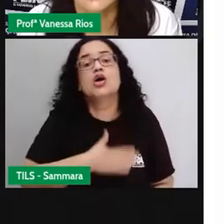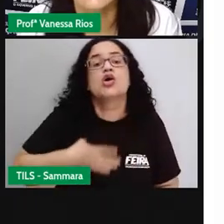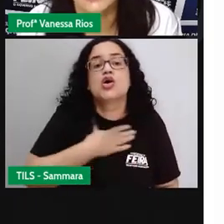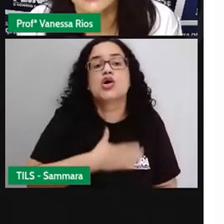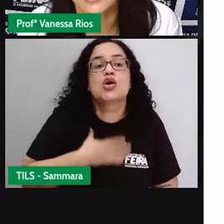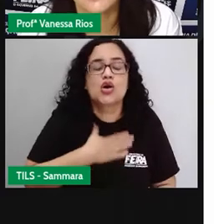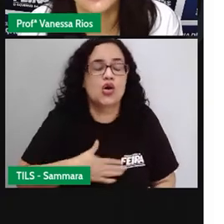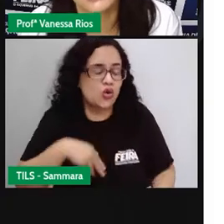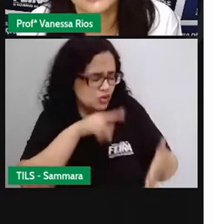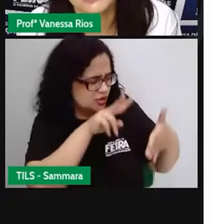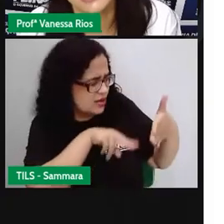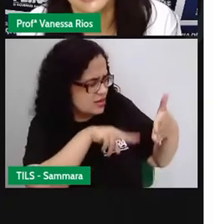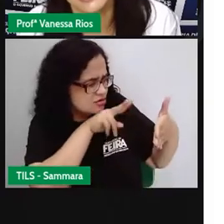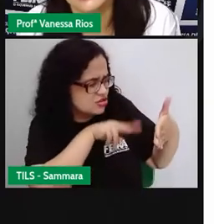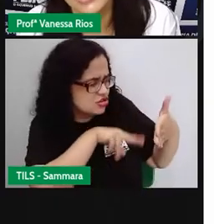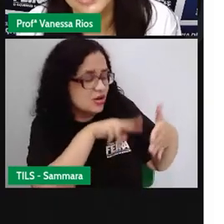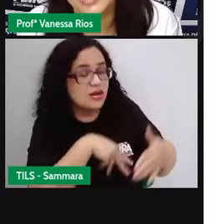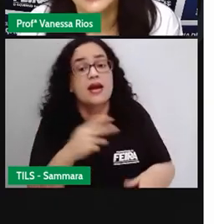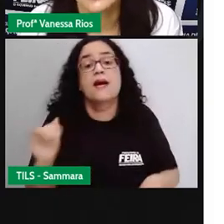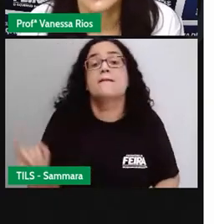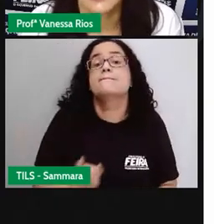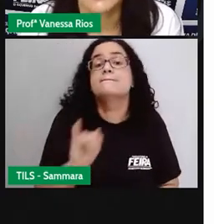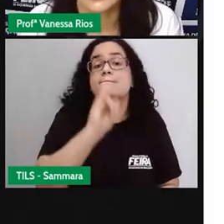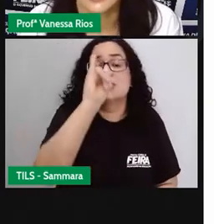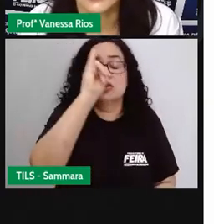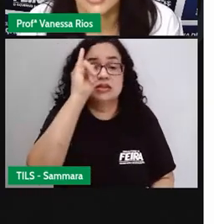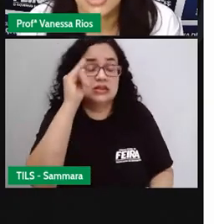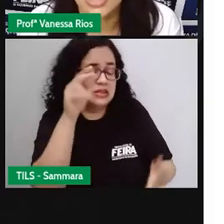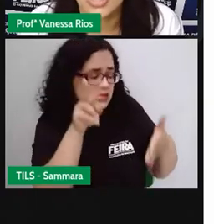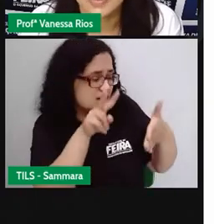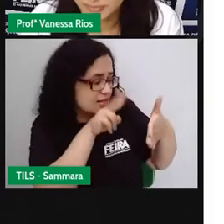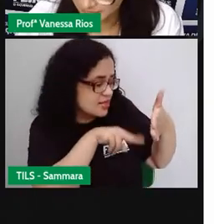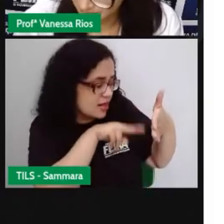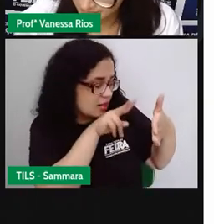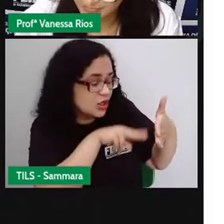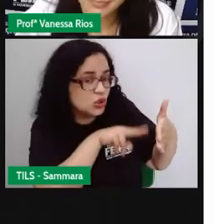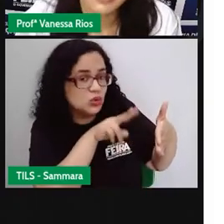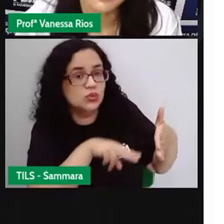Quem aí entende a importância da leitura na vida da gente?